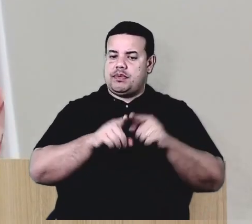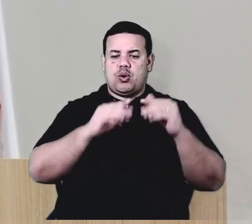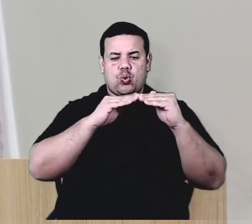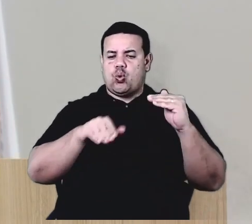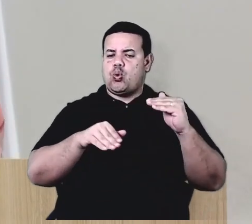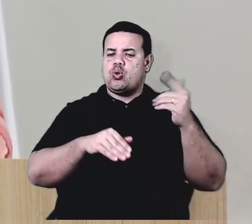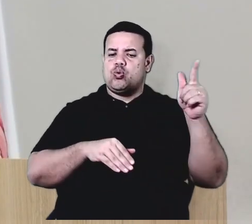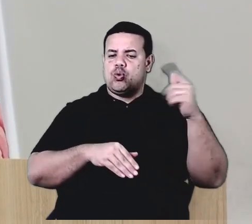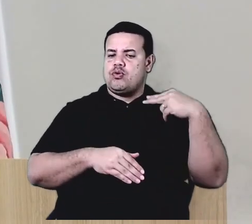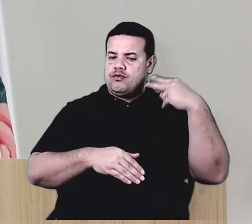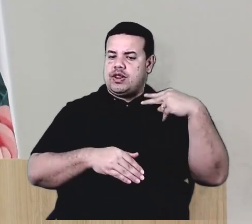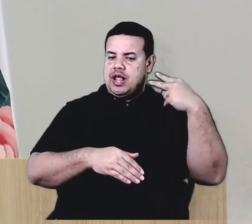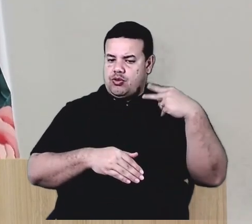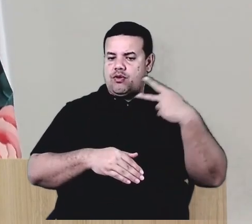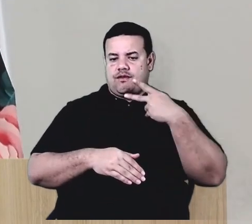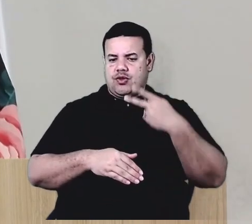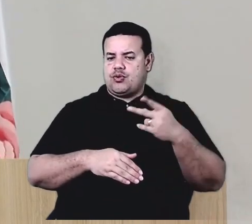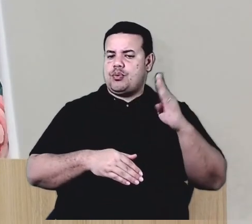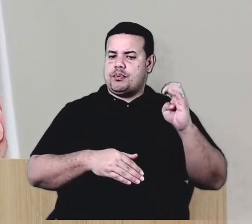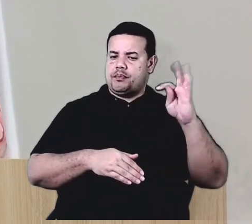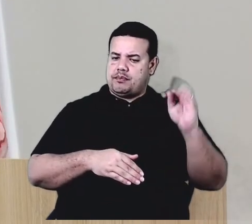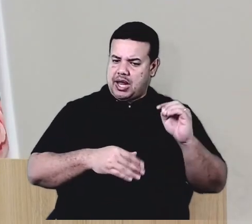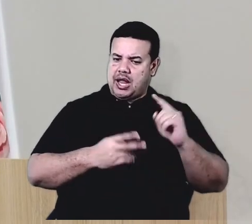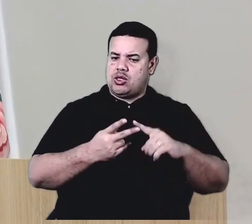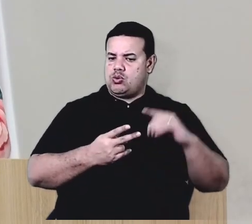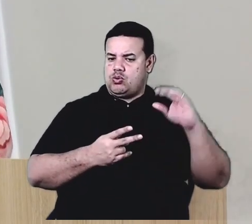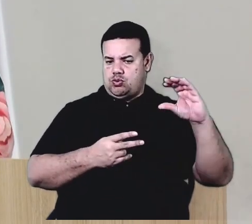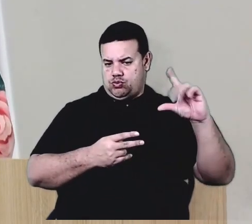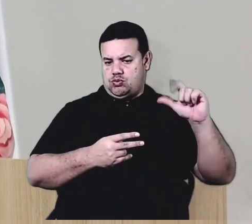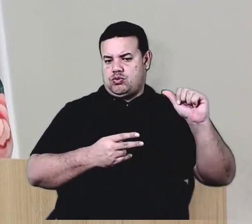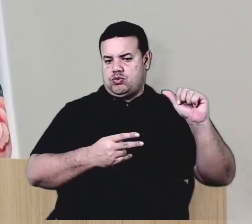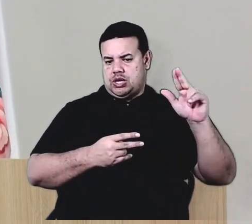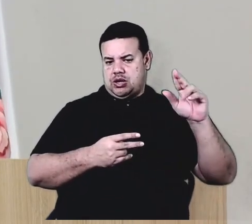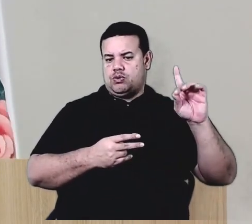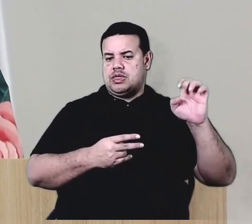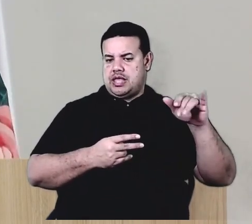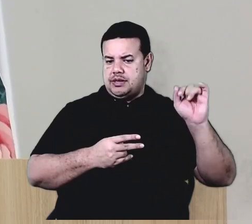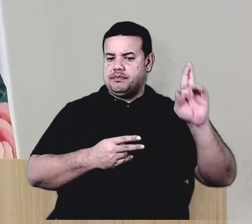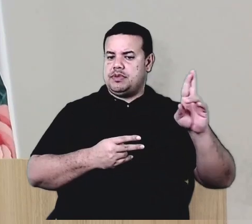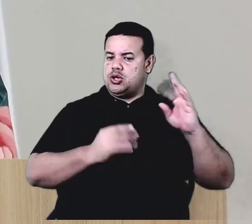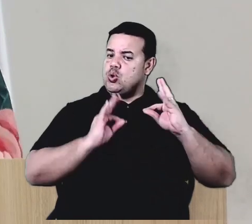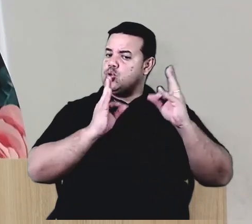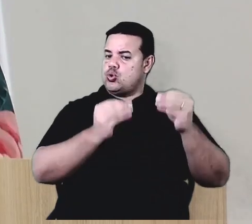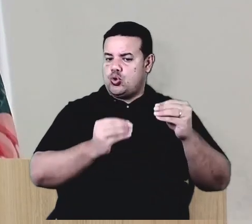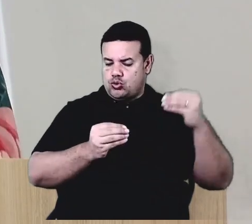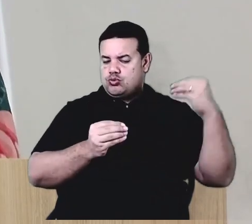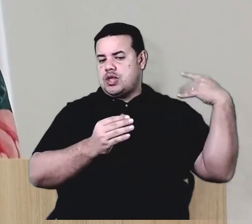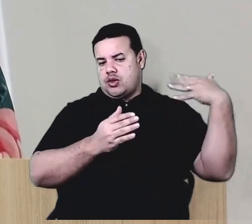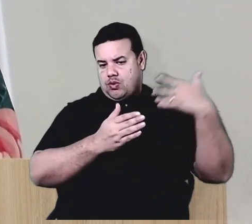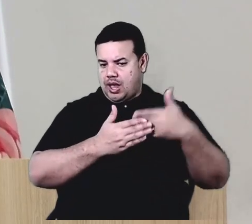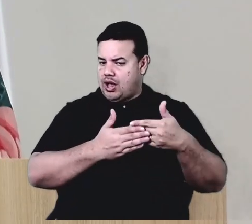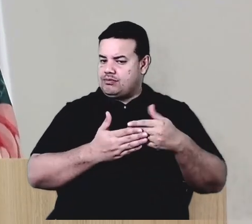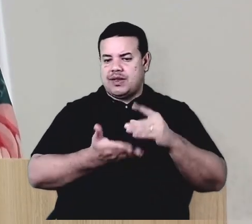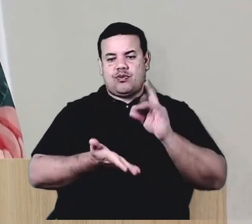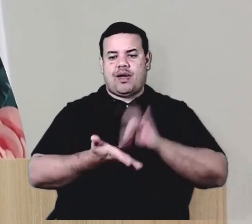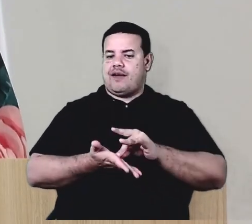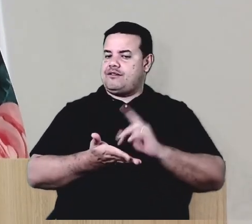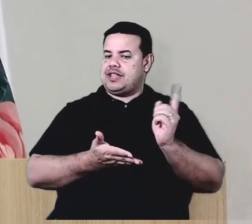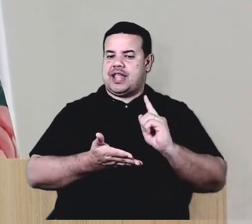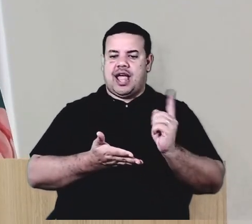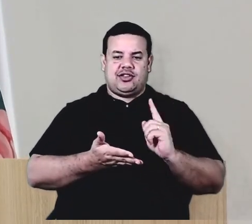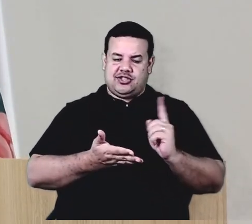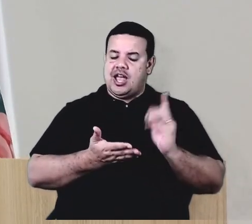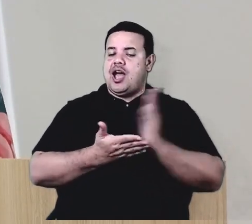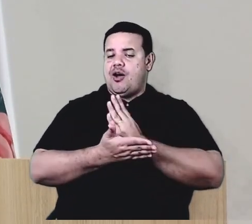Beto ou o Claudemir que falou, que todos que passam aqui deixam o seu legado. Não é verdade. Infelizmente, muitos passam aqui e não